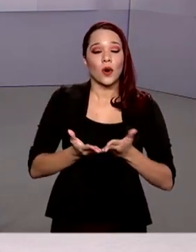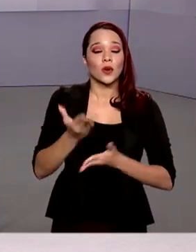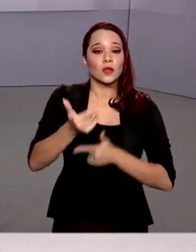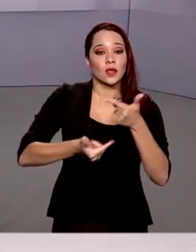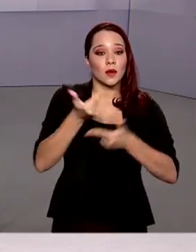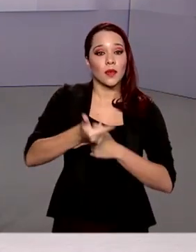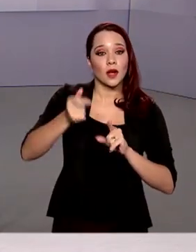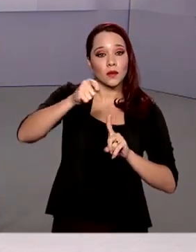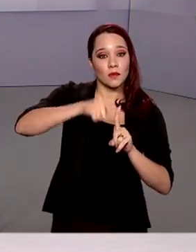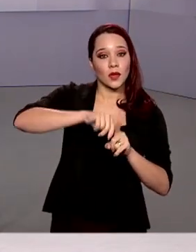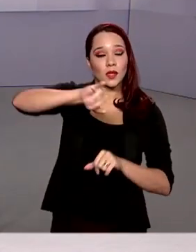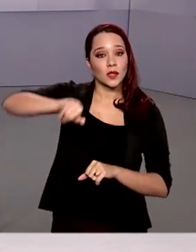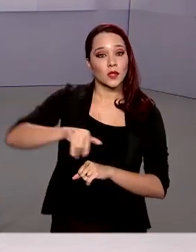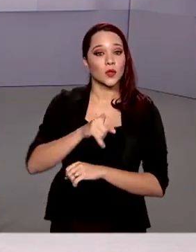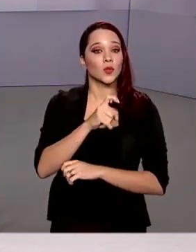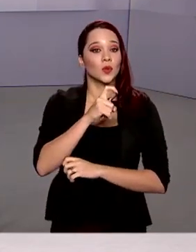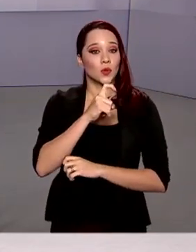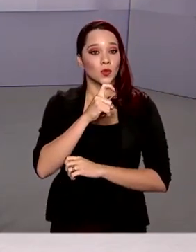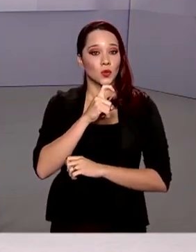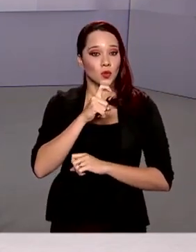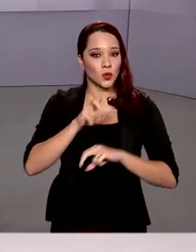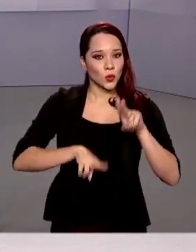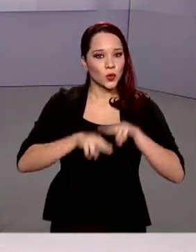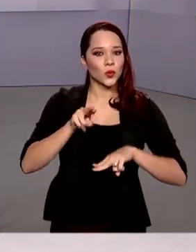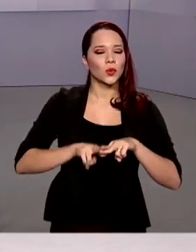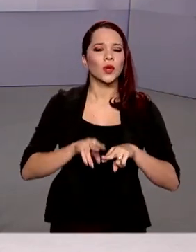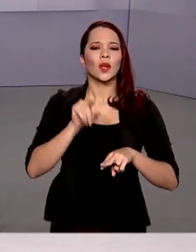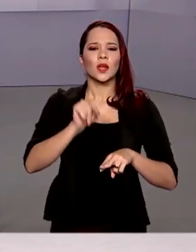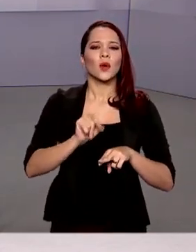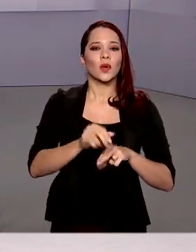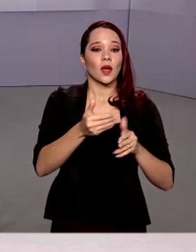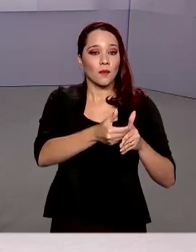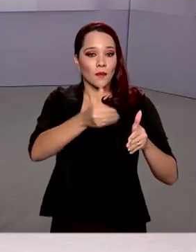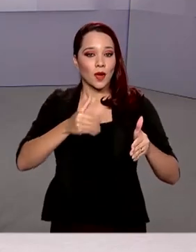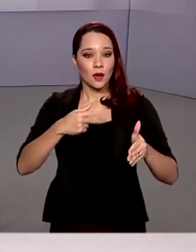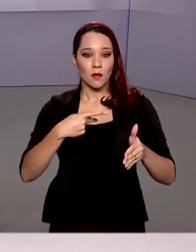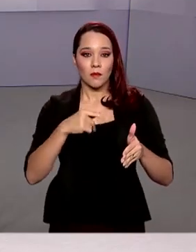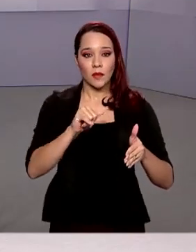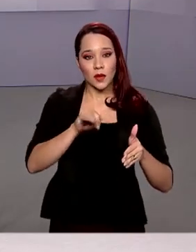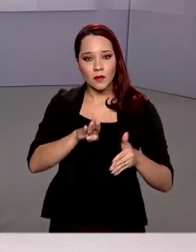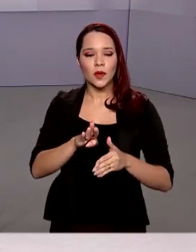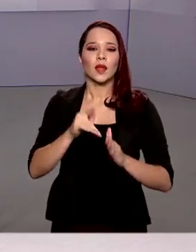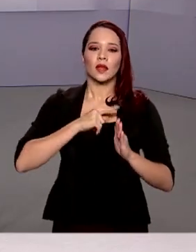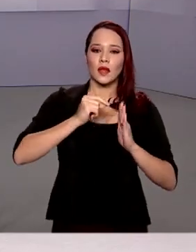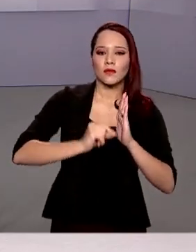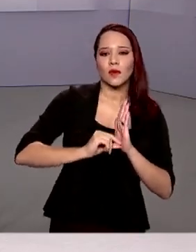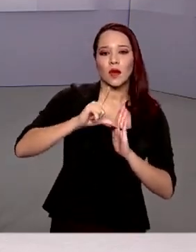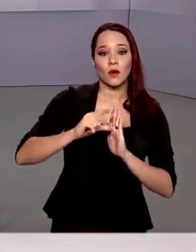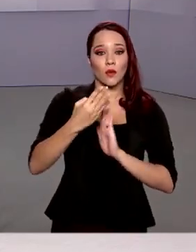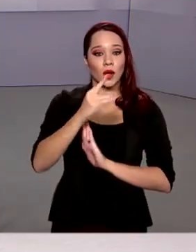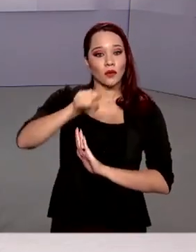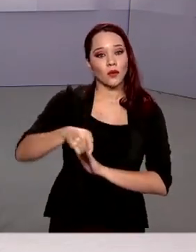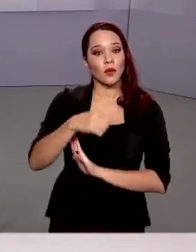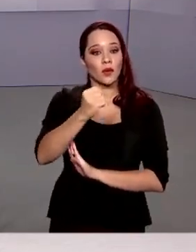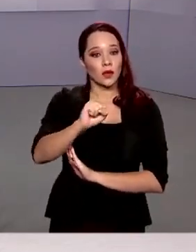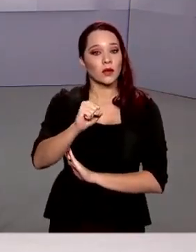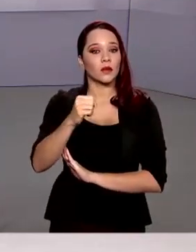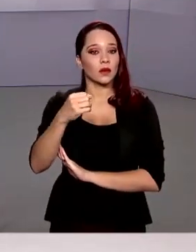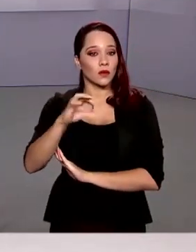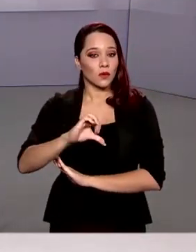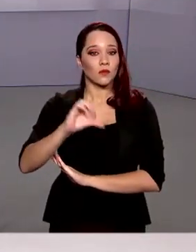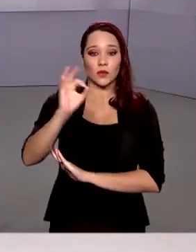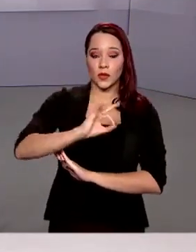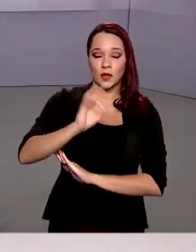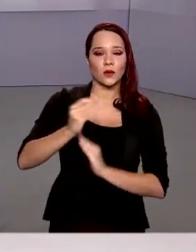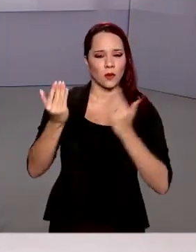econômica de junho. Considerada uma prévia do PIB, a taxa registrou alta de 4,89% em